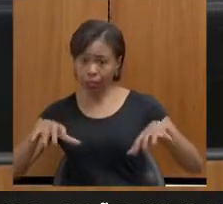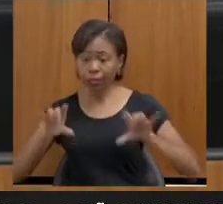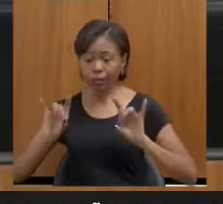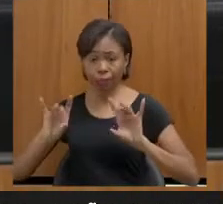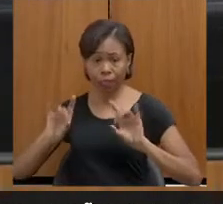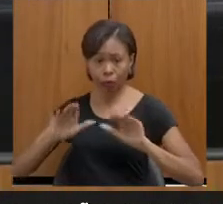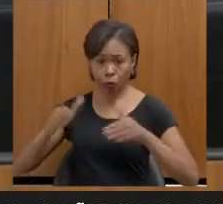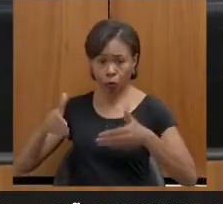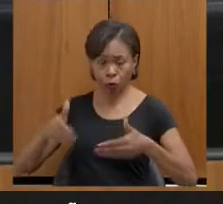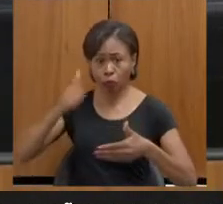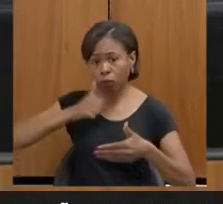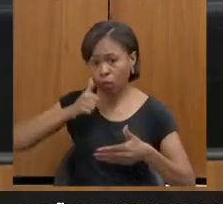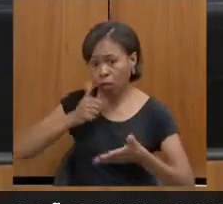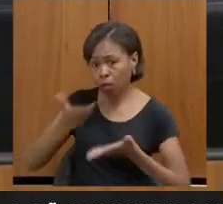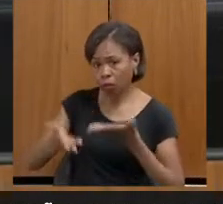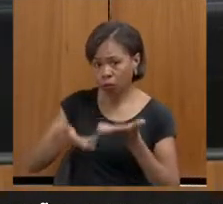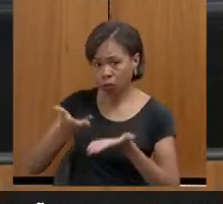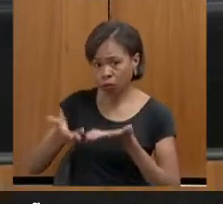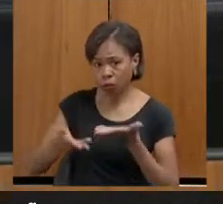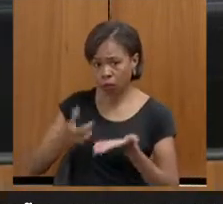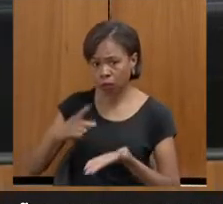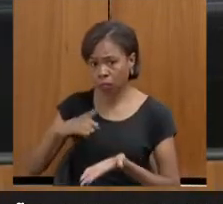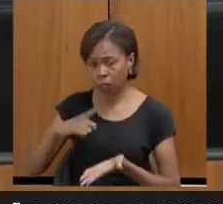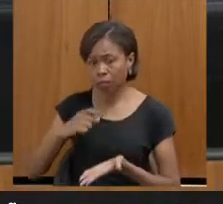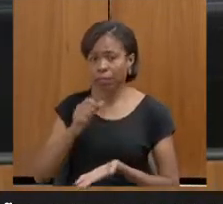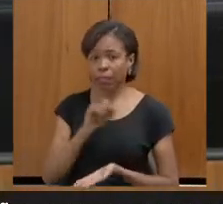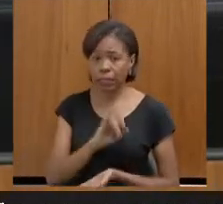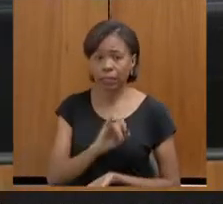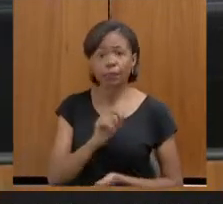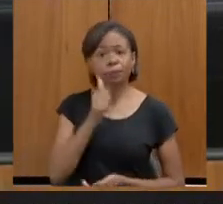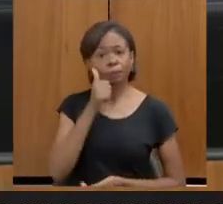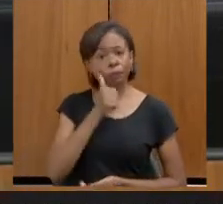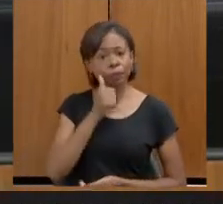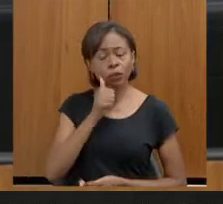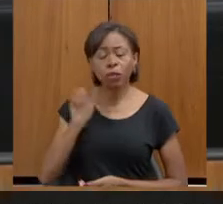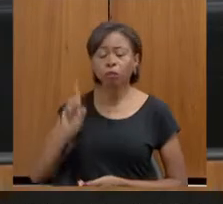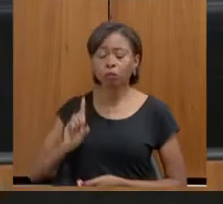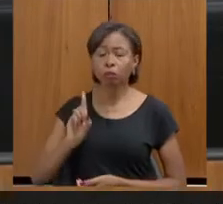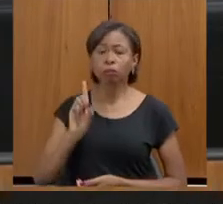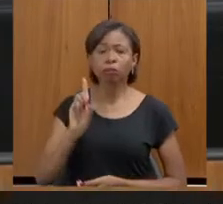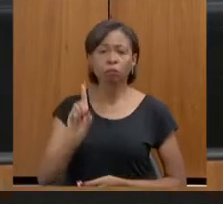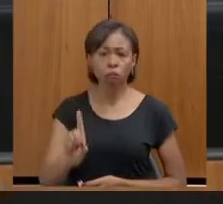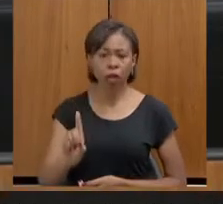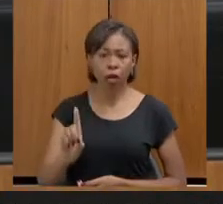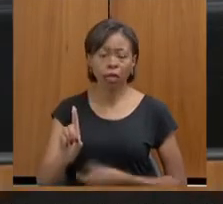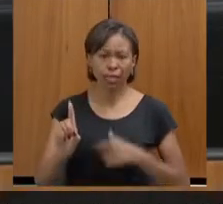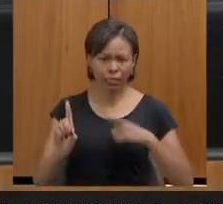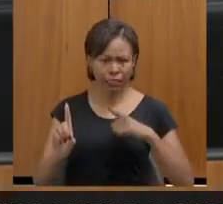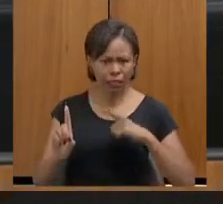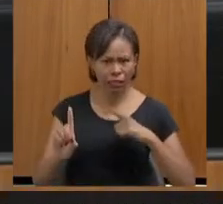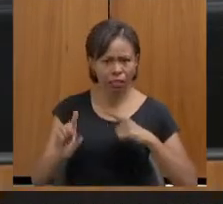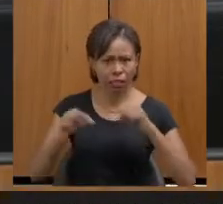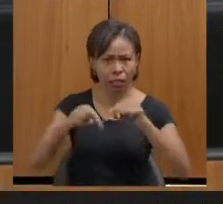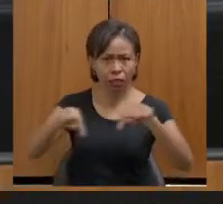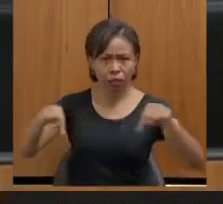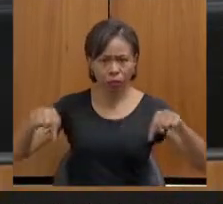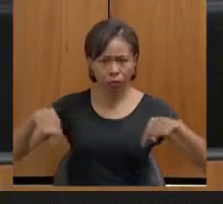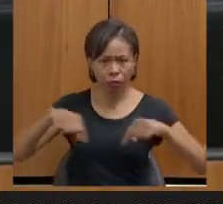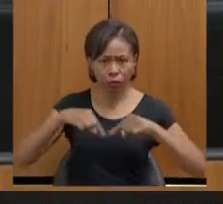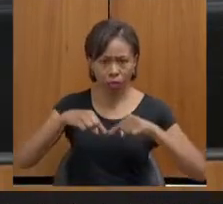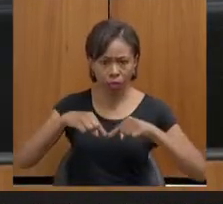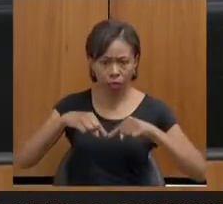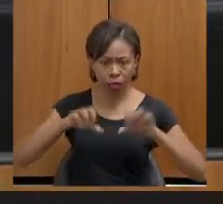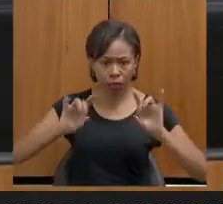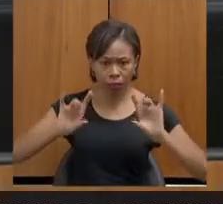acolhimento das mulheres? Quando ela vai, lá no plantão, ela tem uma sala específica que ela é atendida?